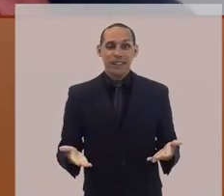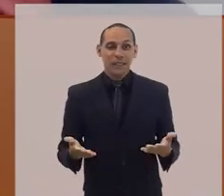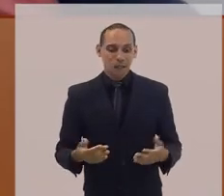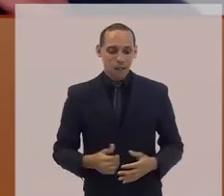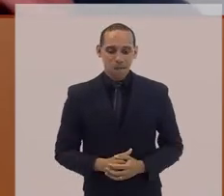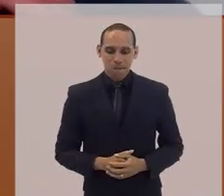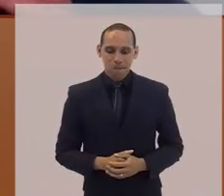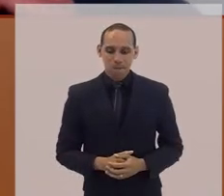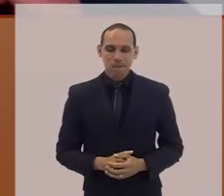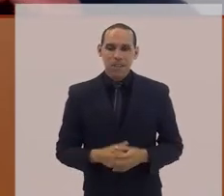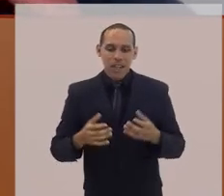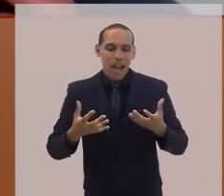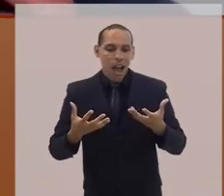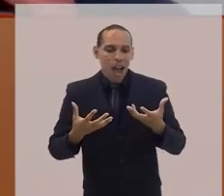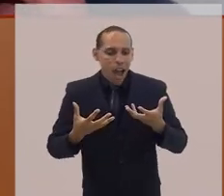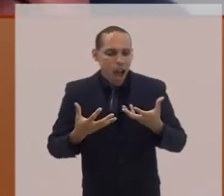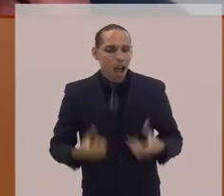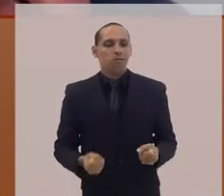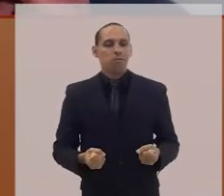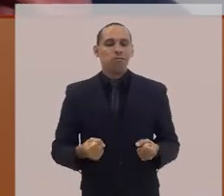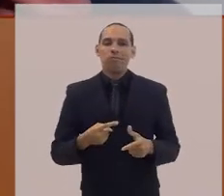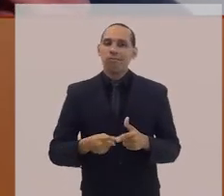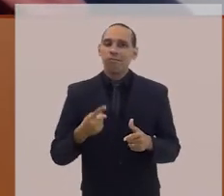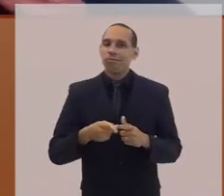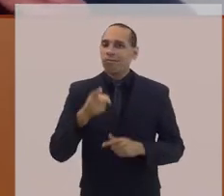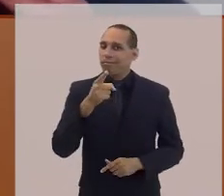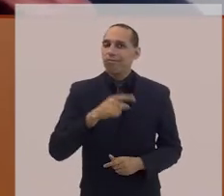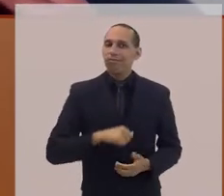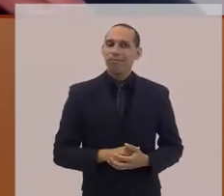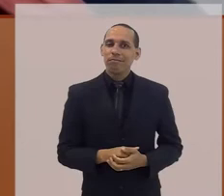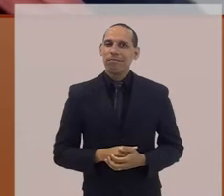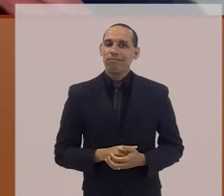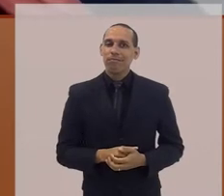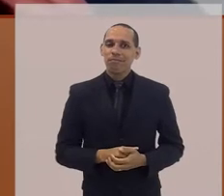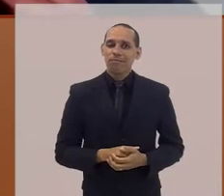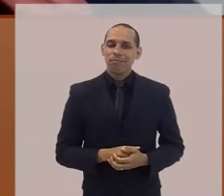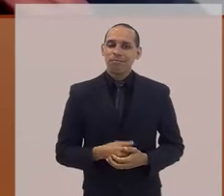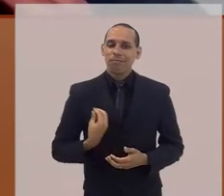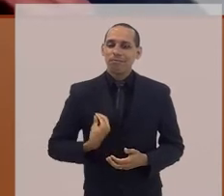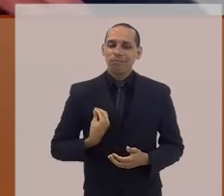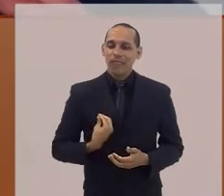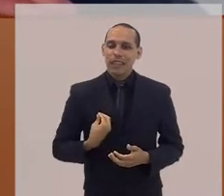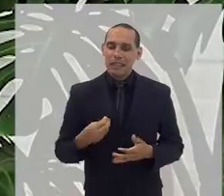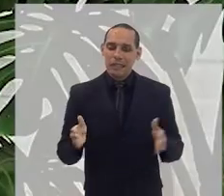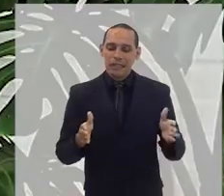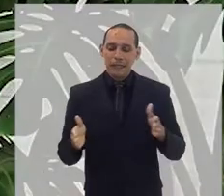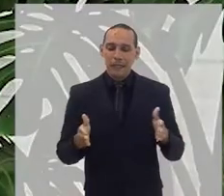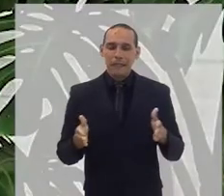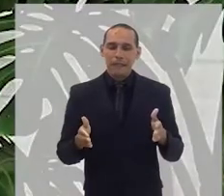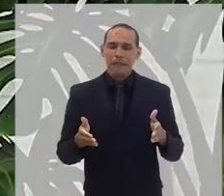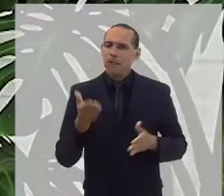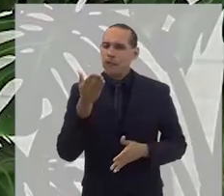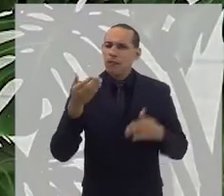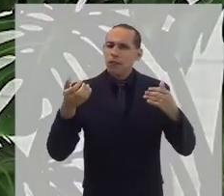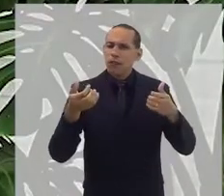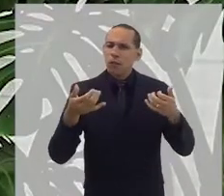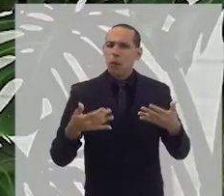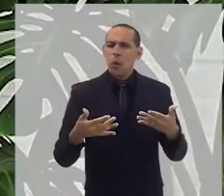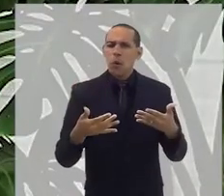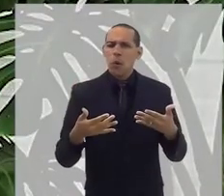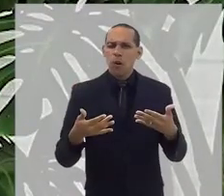falando, aceitar a sua condição. O senhor falou recentemente, num podcast, que a sociedade